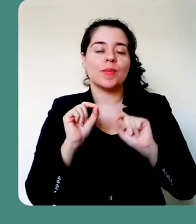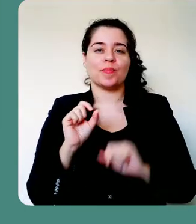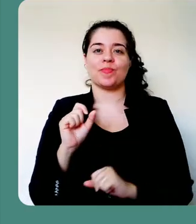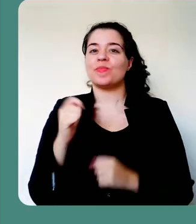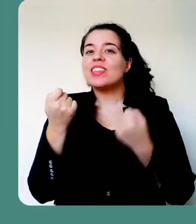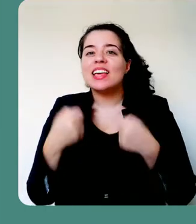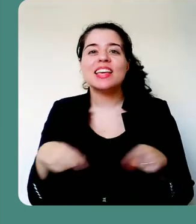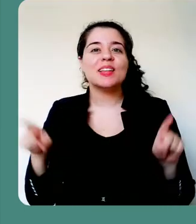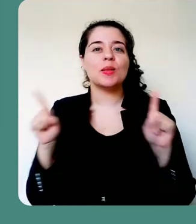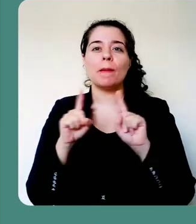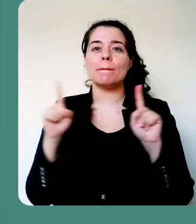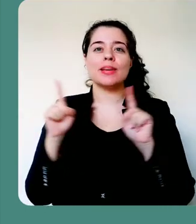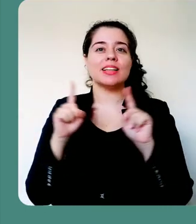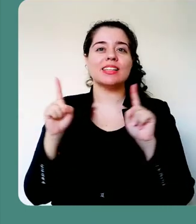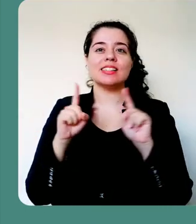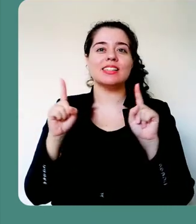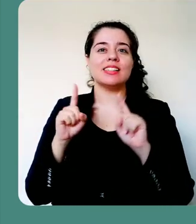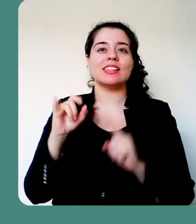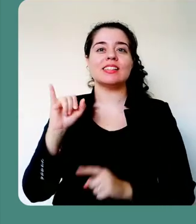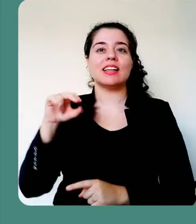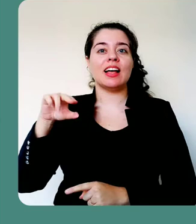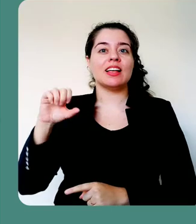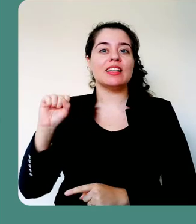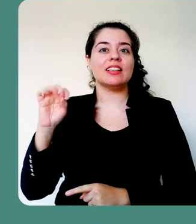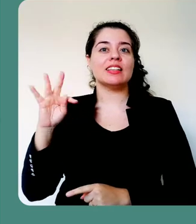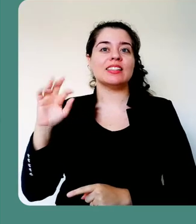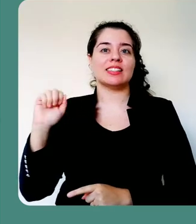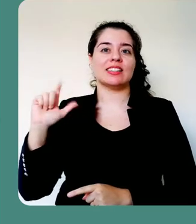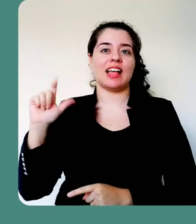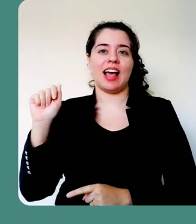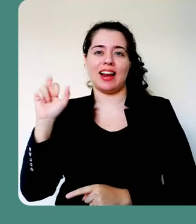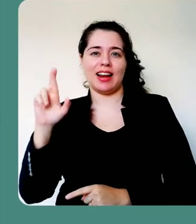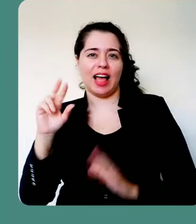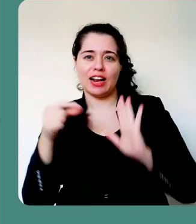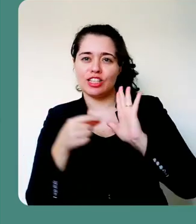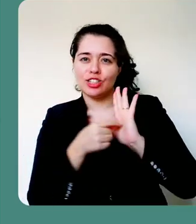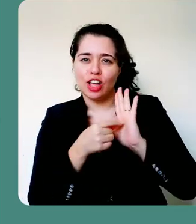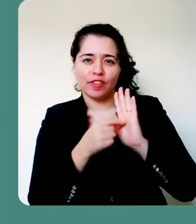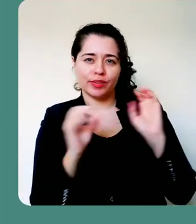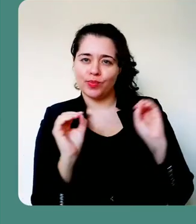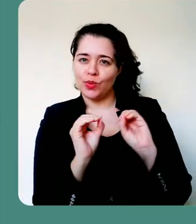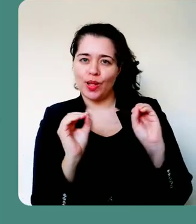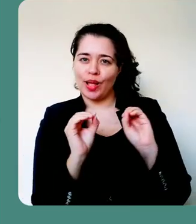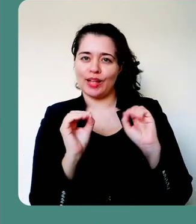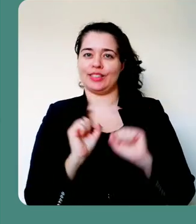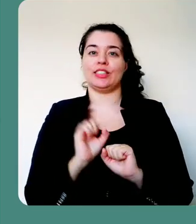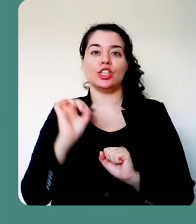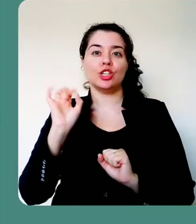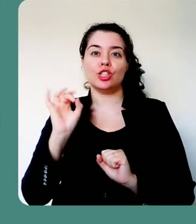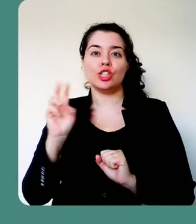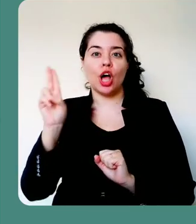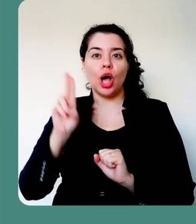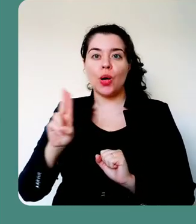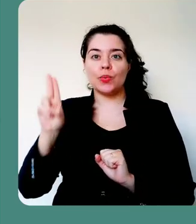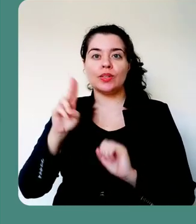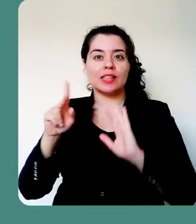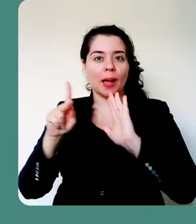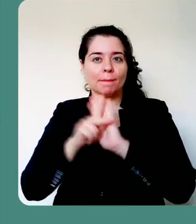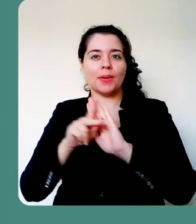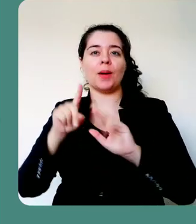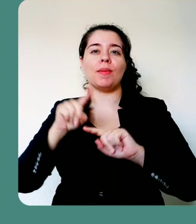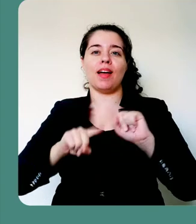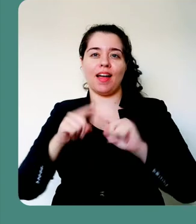necessidade de a gente instalar ou utilizar um software adicional. Nós vamos utilizar as próprias ferramentas do Microsoft